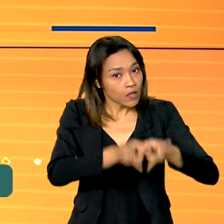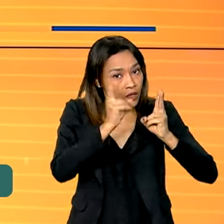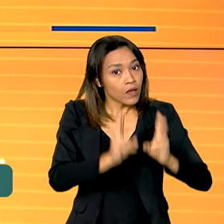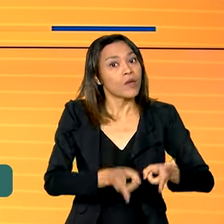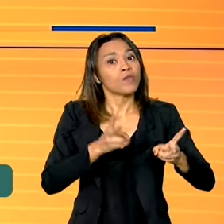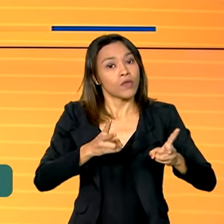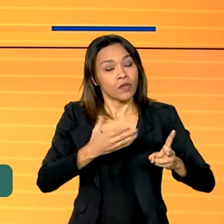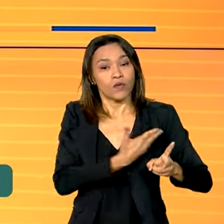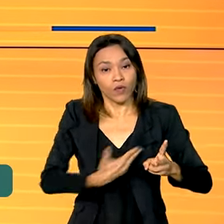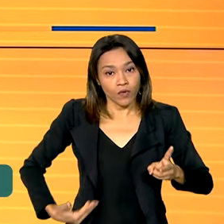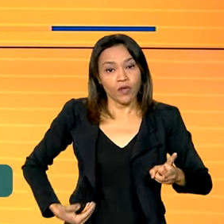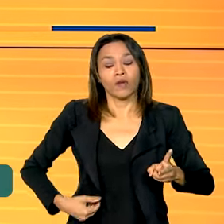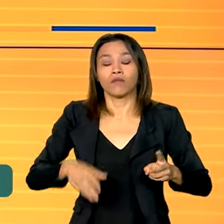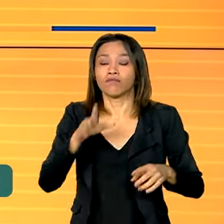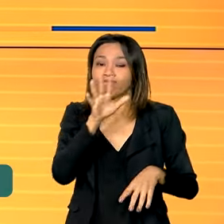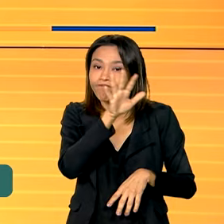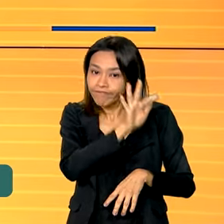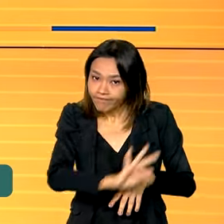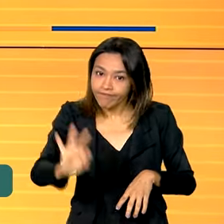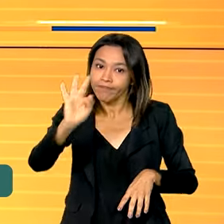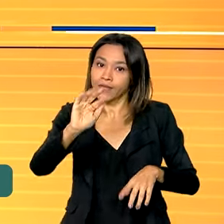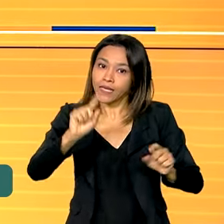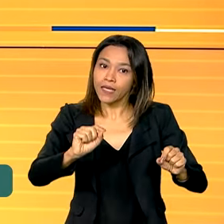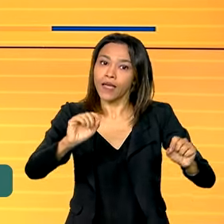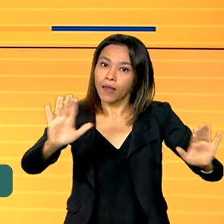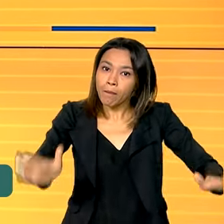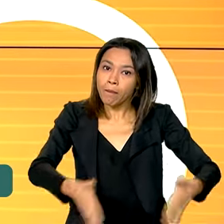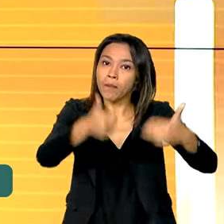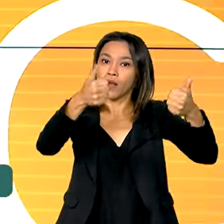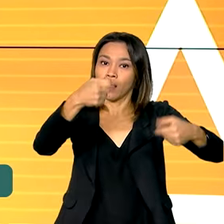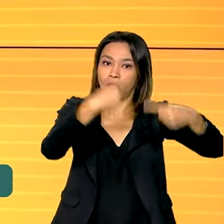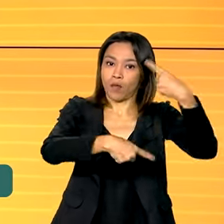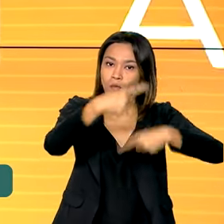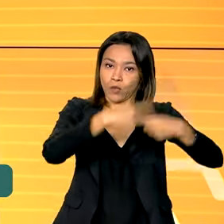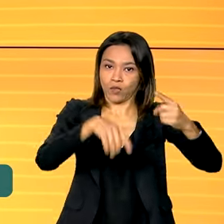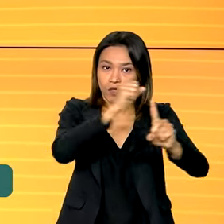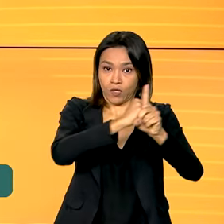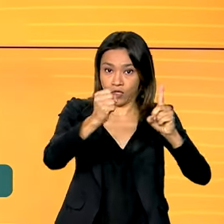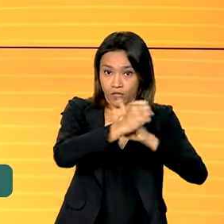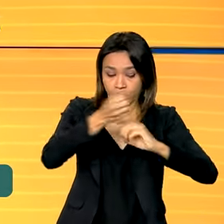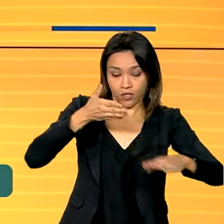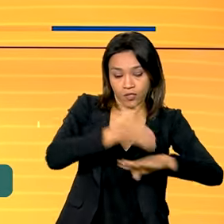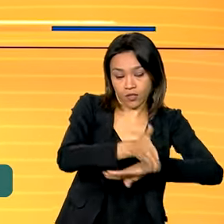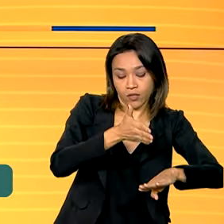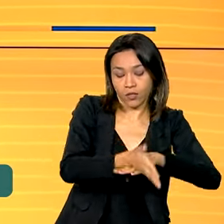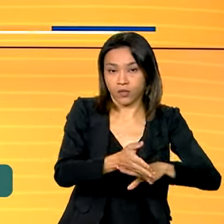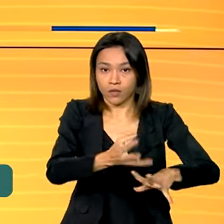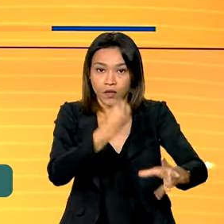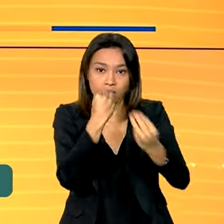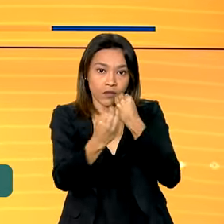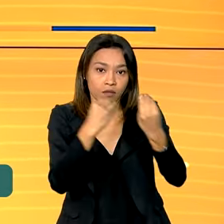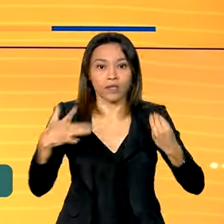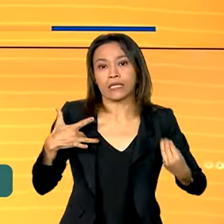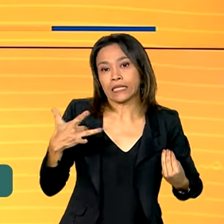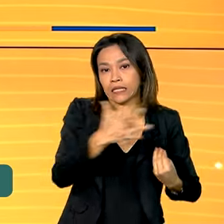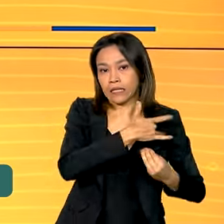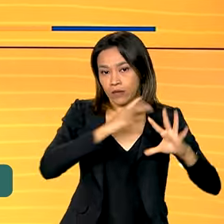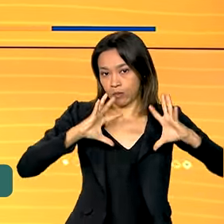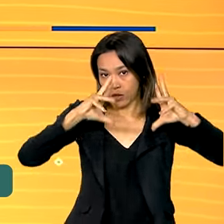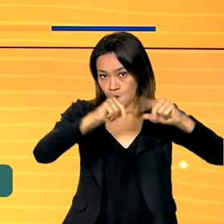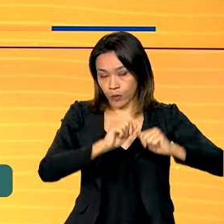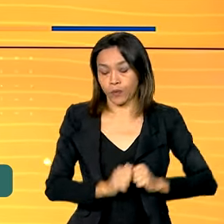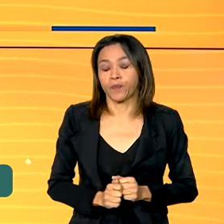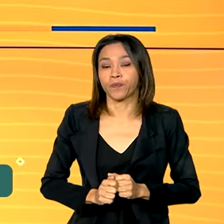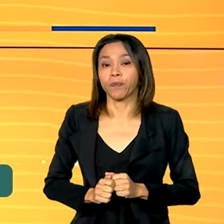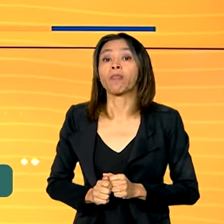governo federal, que busca ampliar políticas sociais de acesso à alimentação saudável para toda a população. Segundo o